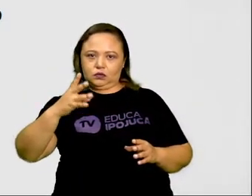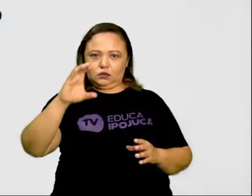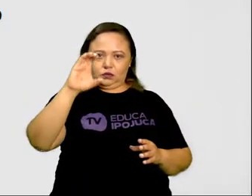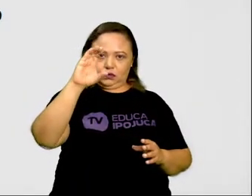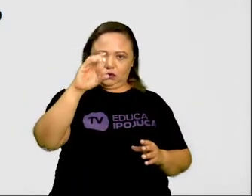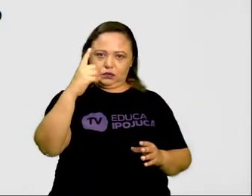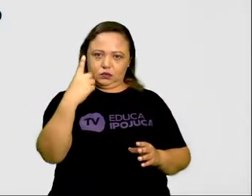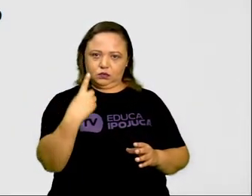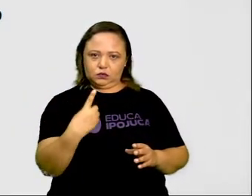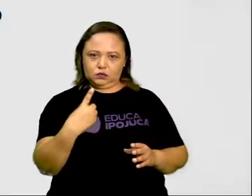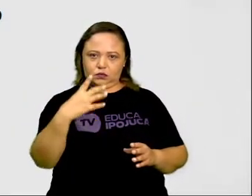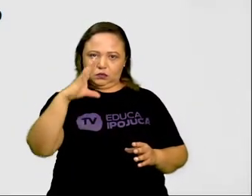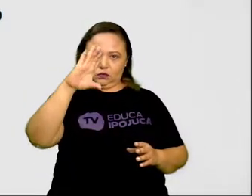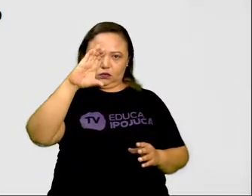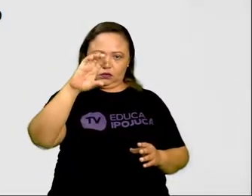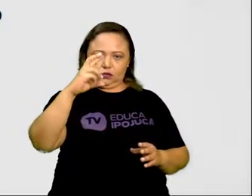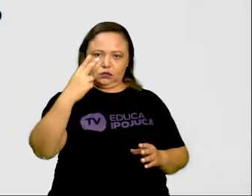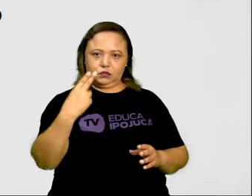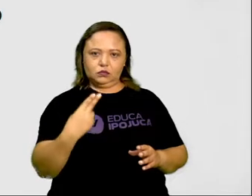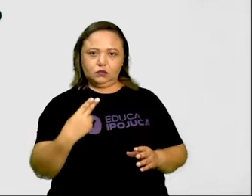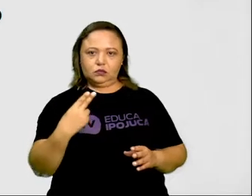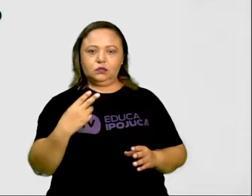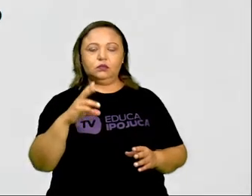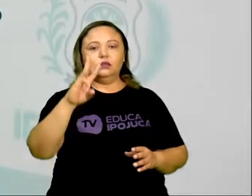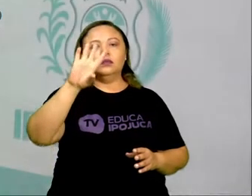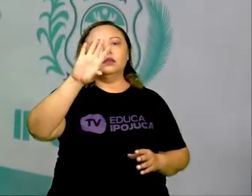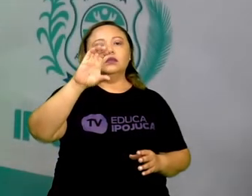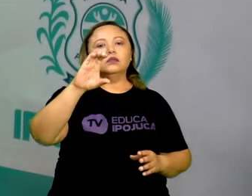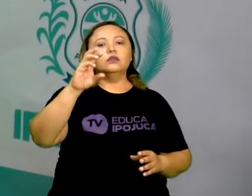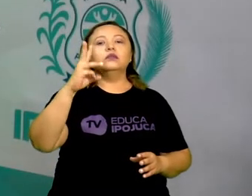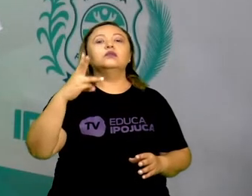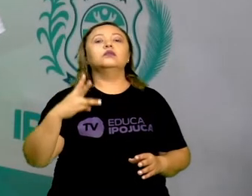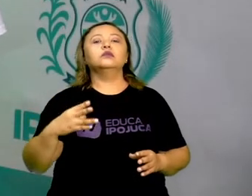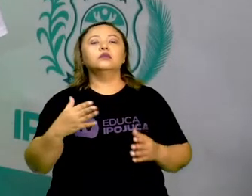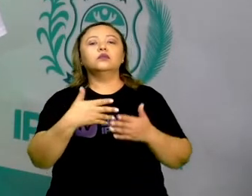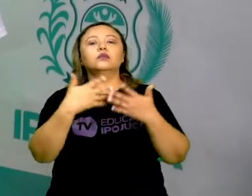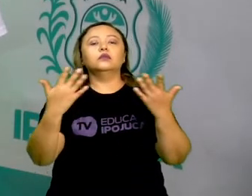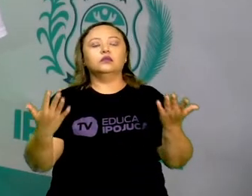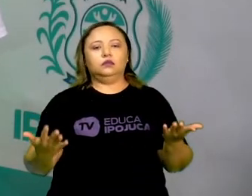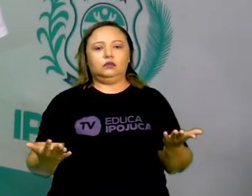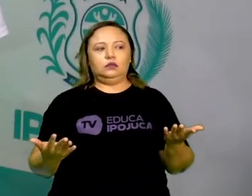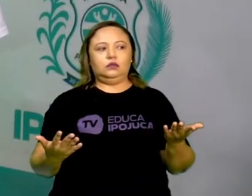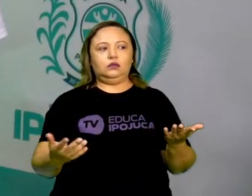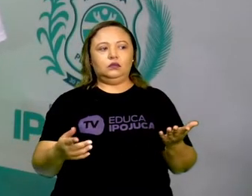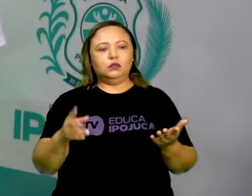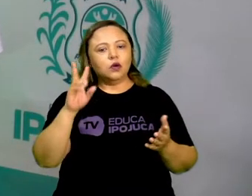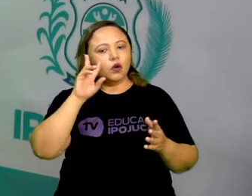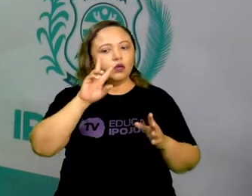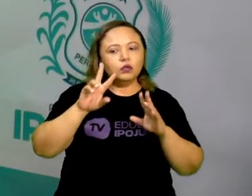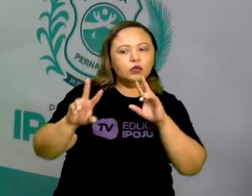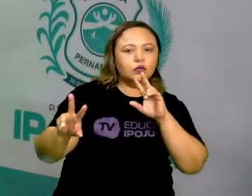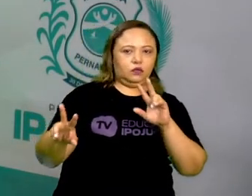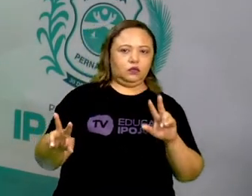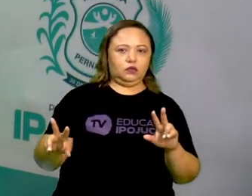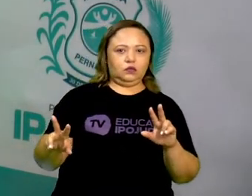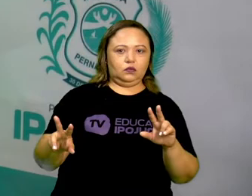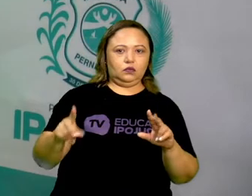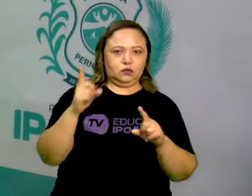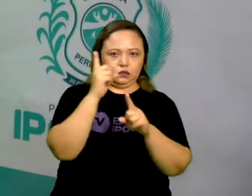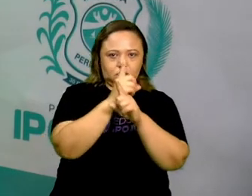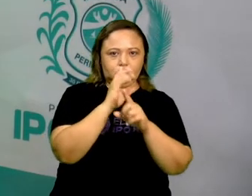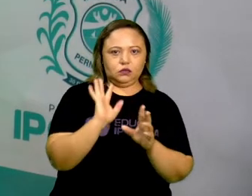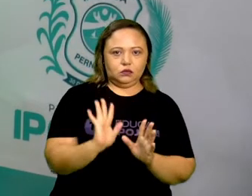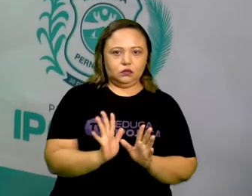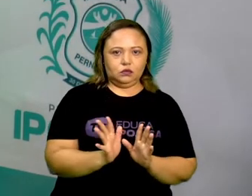1. C, 2. Ou C, 3. 1. Dá uma olhadinha aí. Muito bem. Ó.